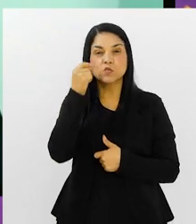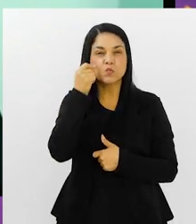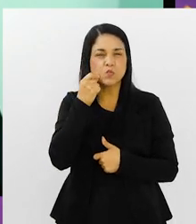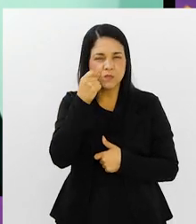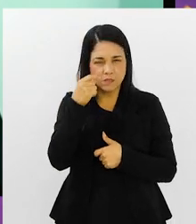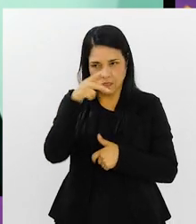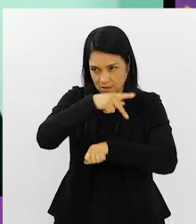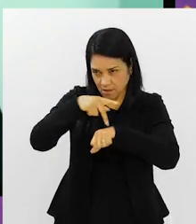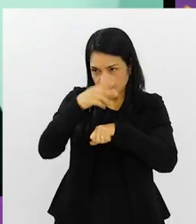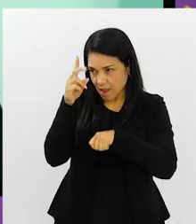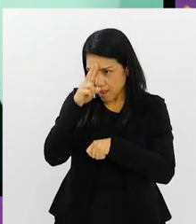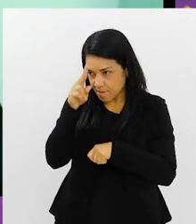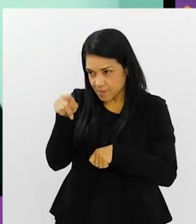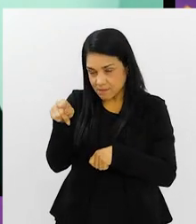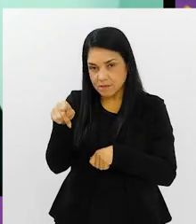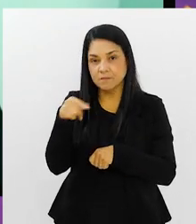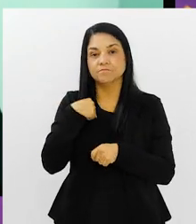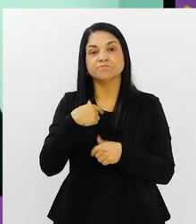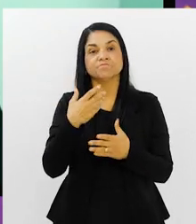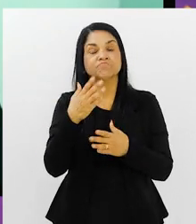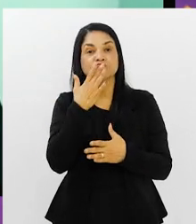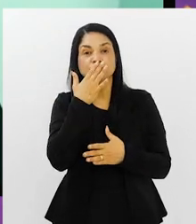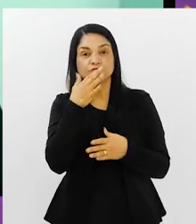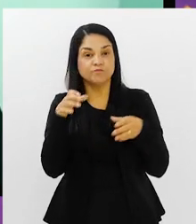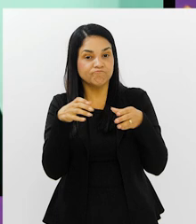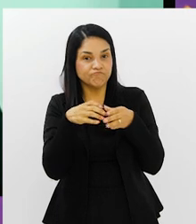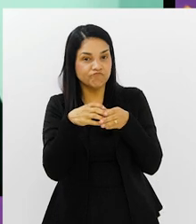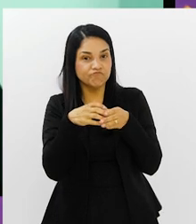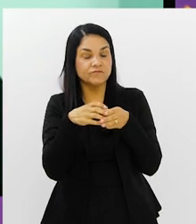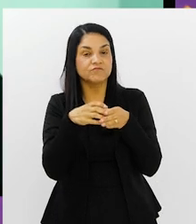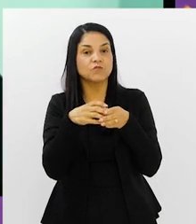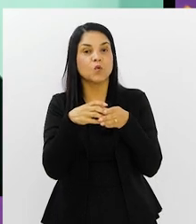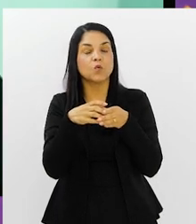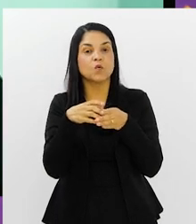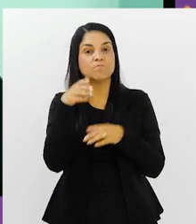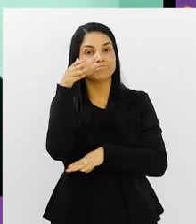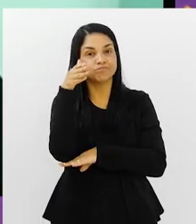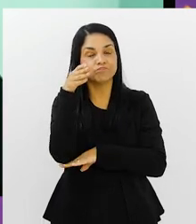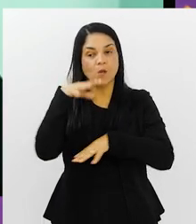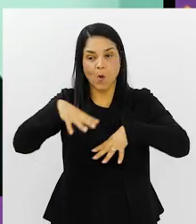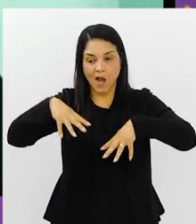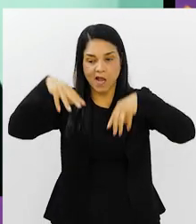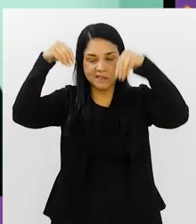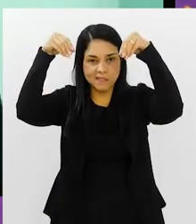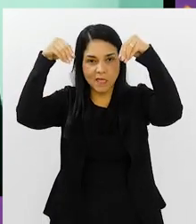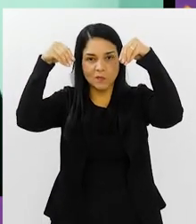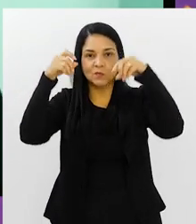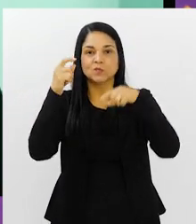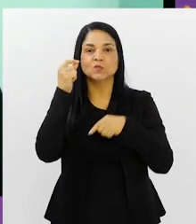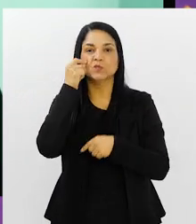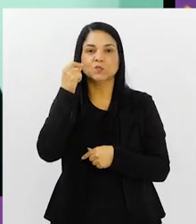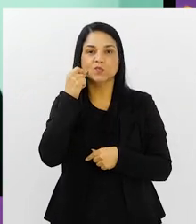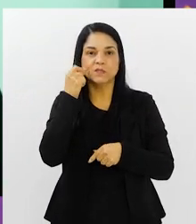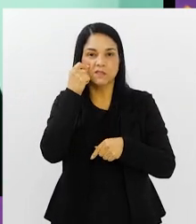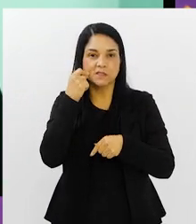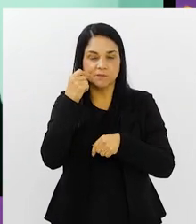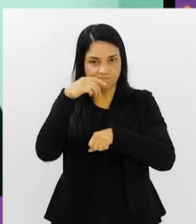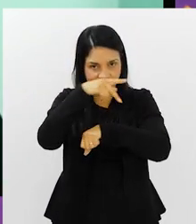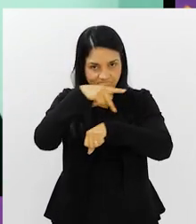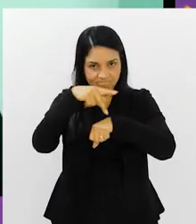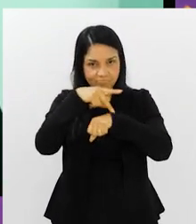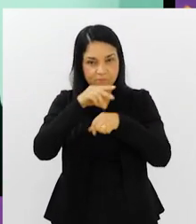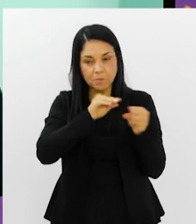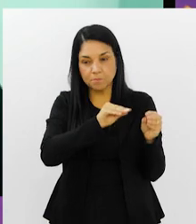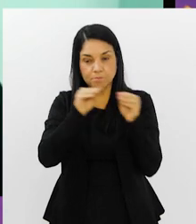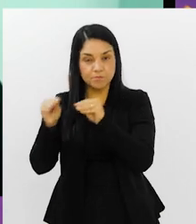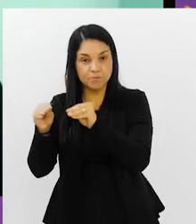na Suíça, e você há de se lembrar o seguinte. A seleção ficou num castelo. Um castelo na Suíça. Depois